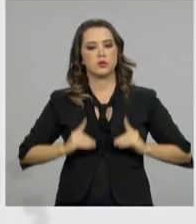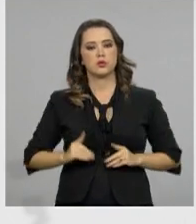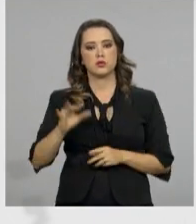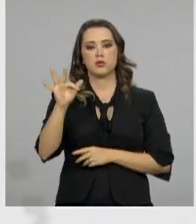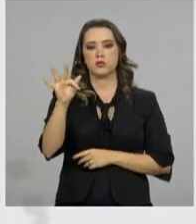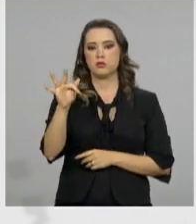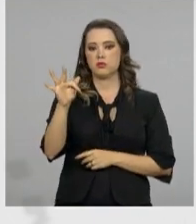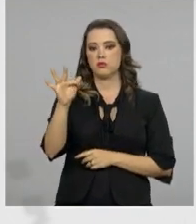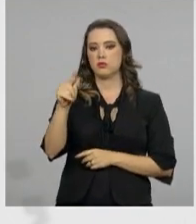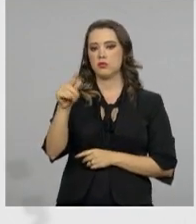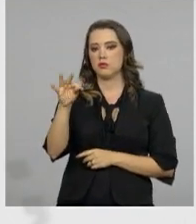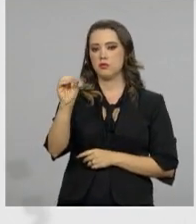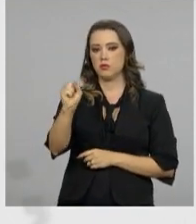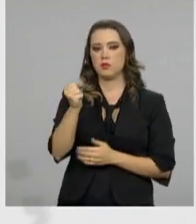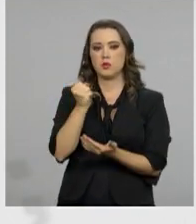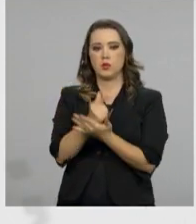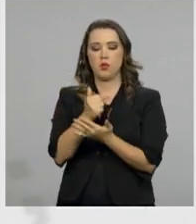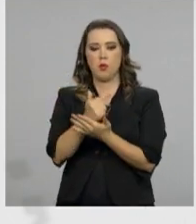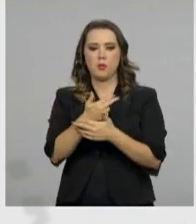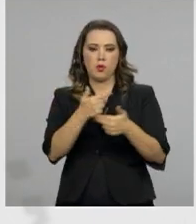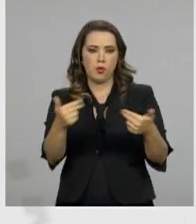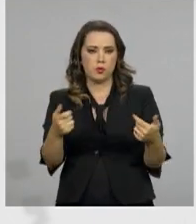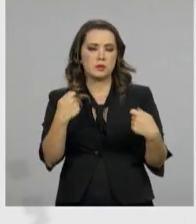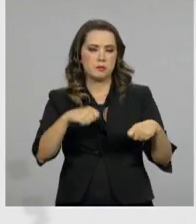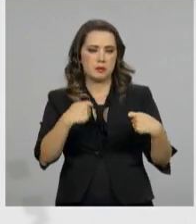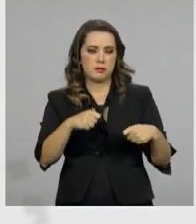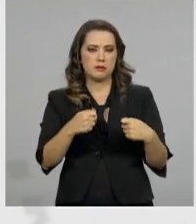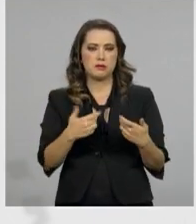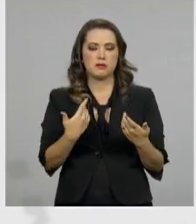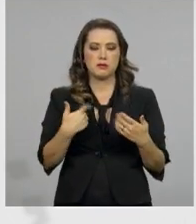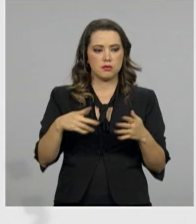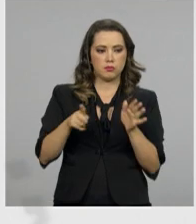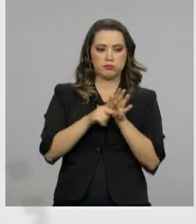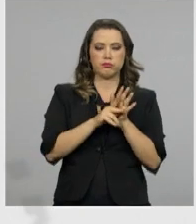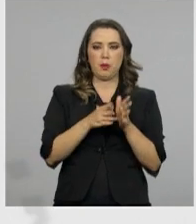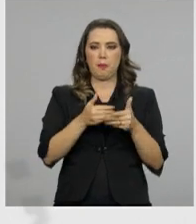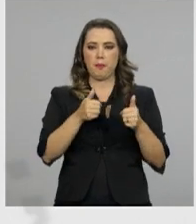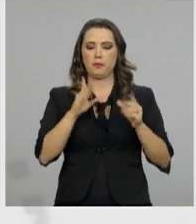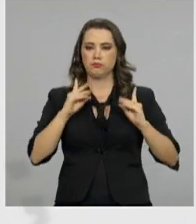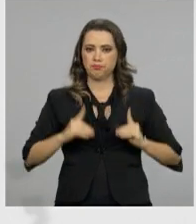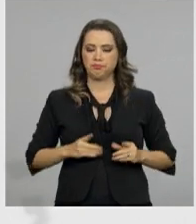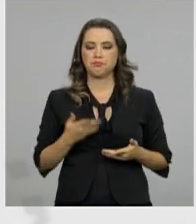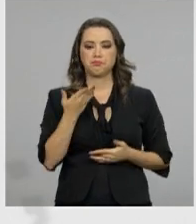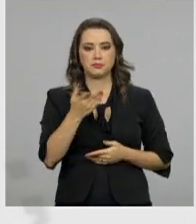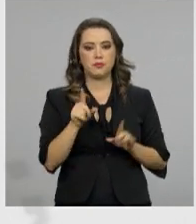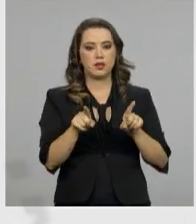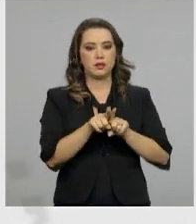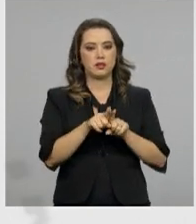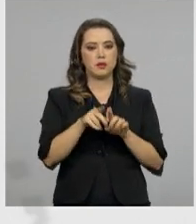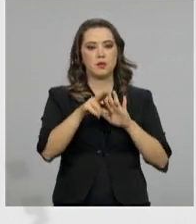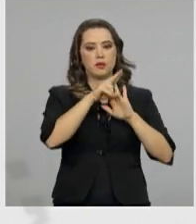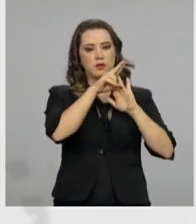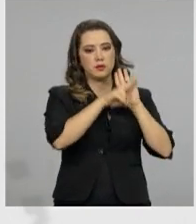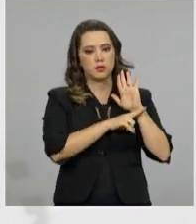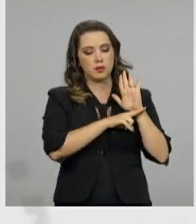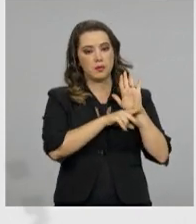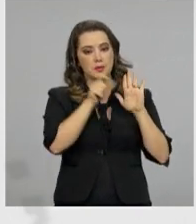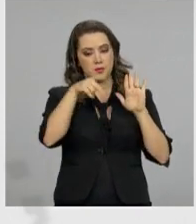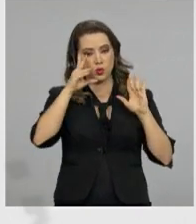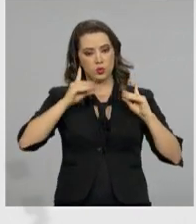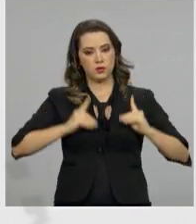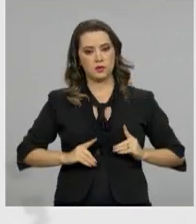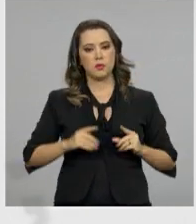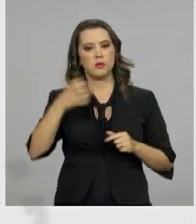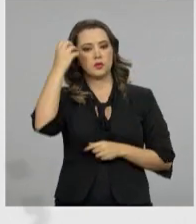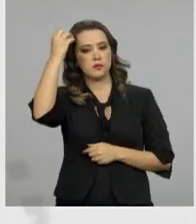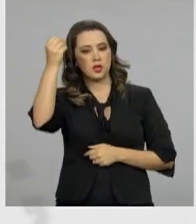FGTS para comprar órteses e próteses. Há ainda uma regulamentação garantindo que pessoas com deficiência possam